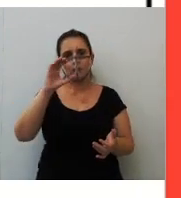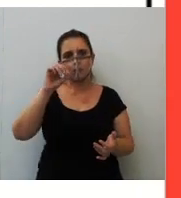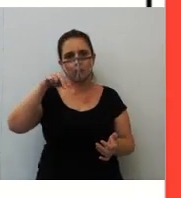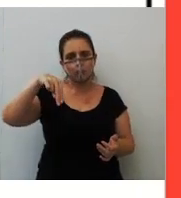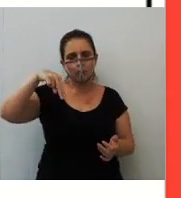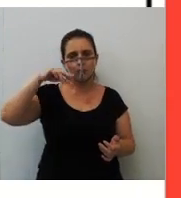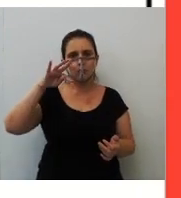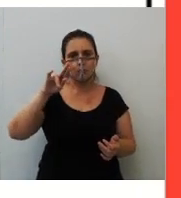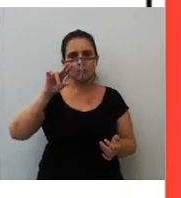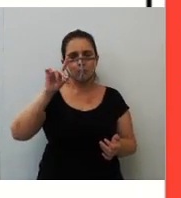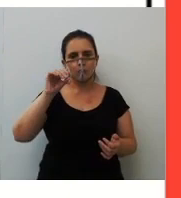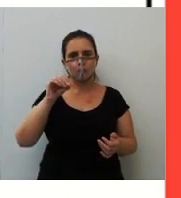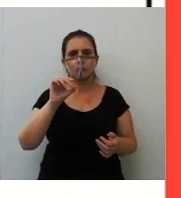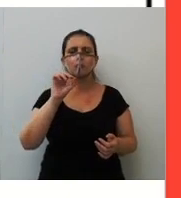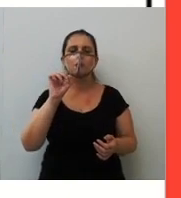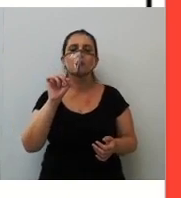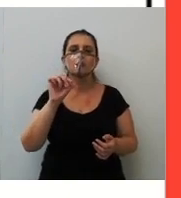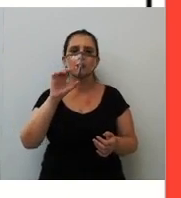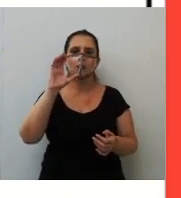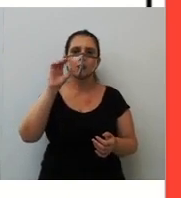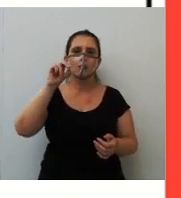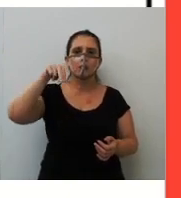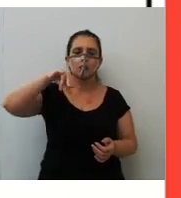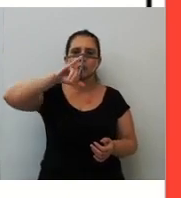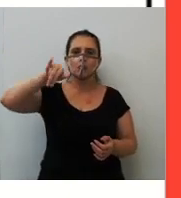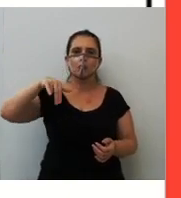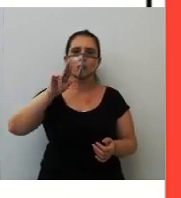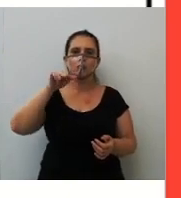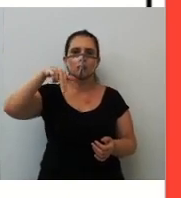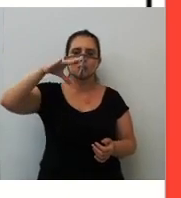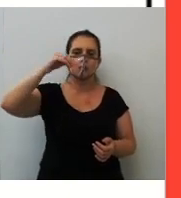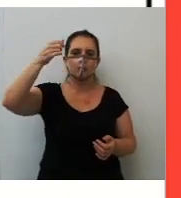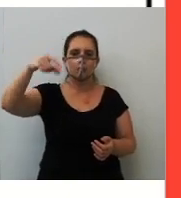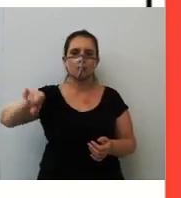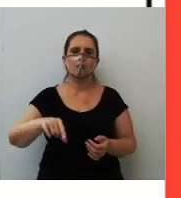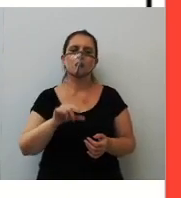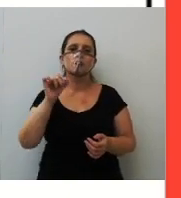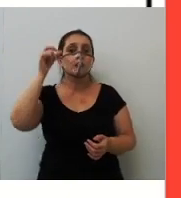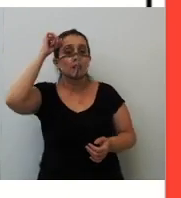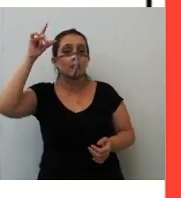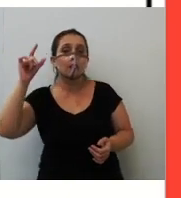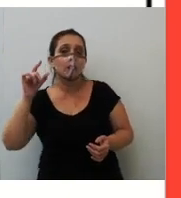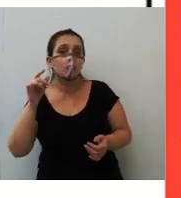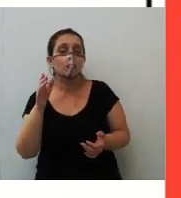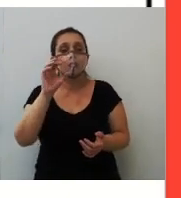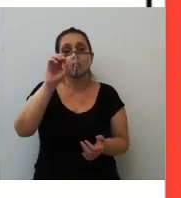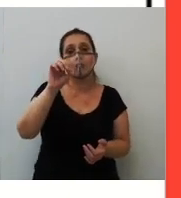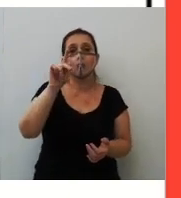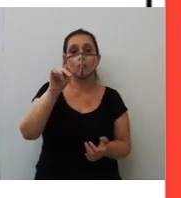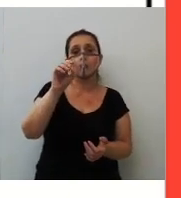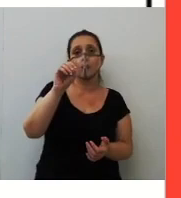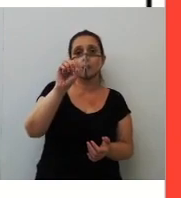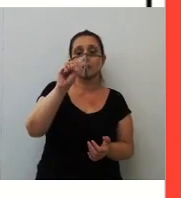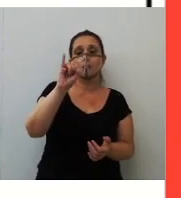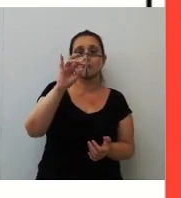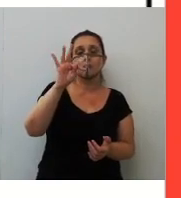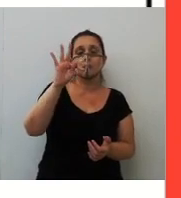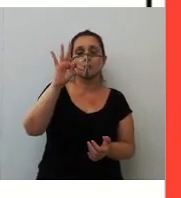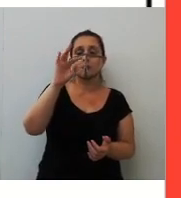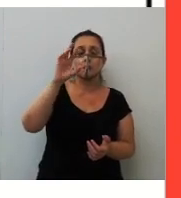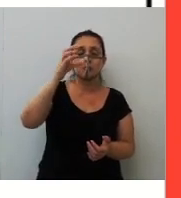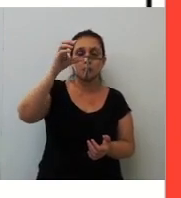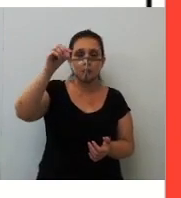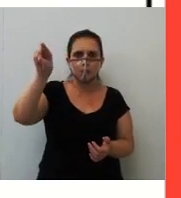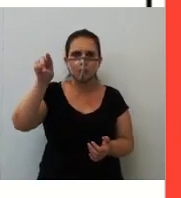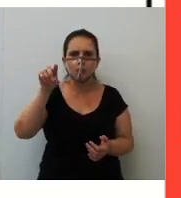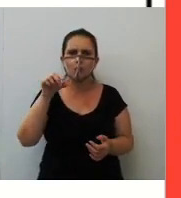é uma conjunção, né? Tá grifado em vermelho aí pra vocês. É uma conjunção que dá ideia de oposição, né? E, acima de tudo,